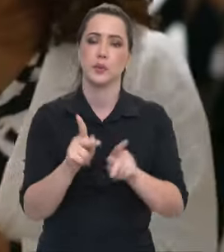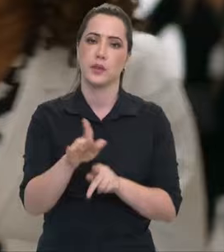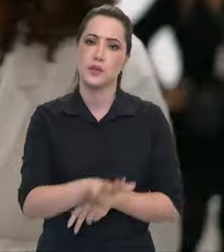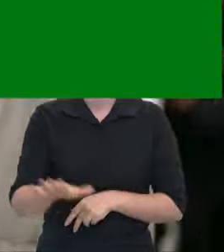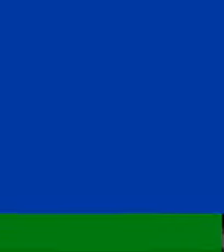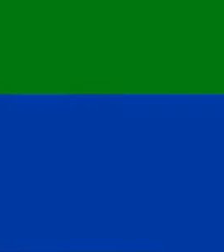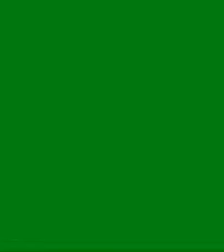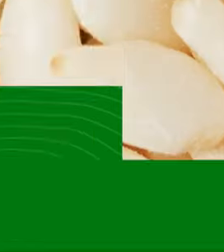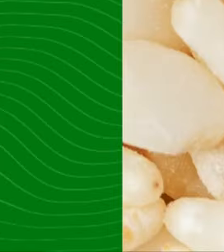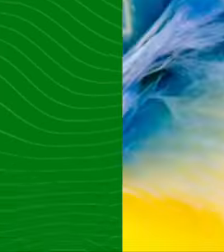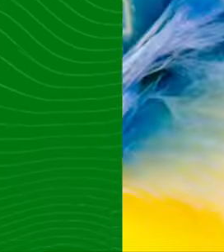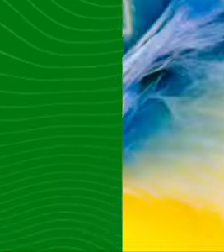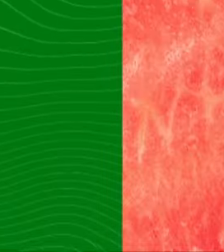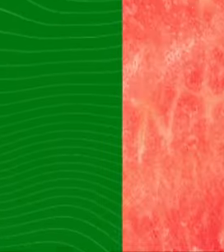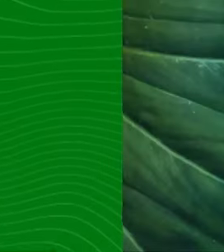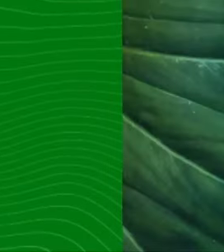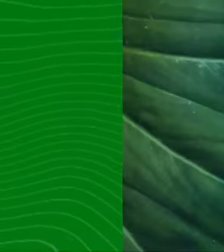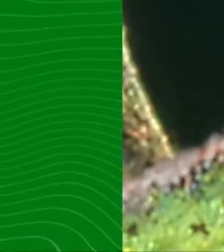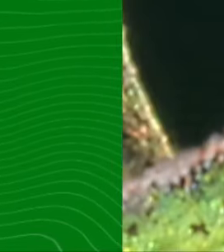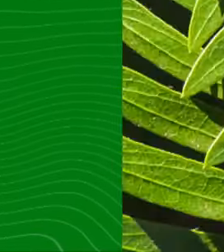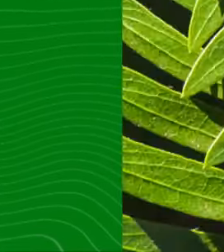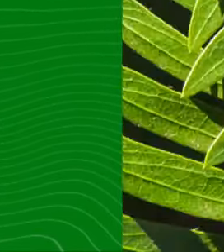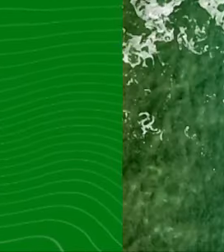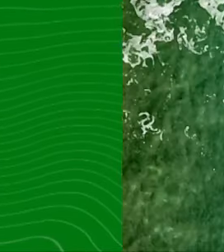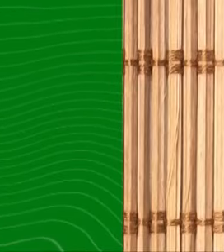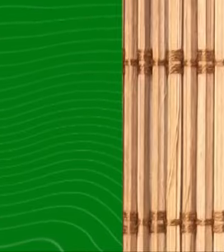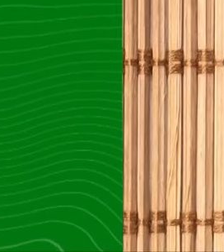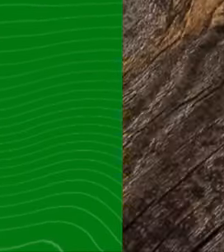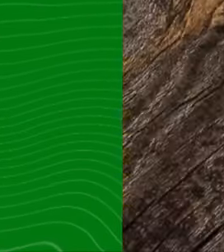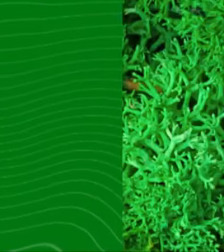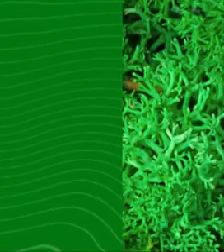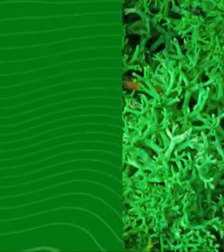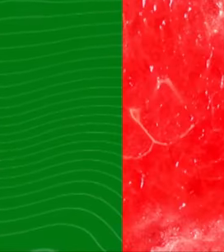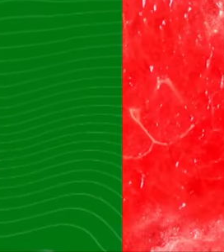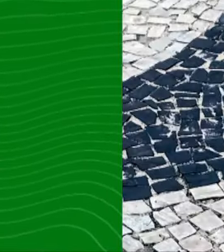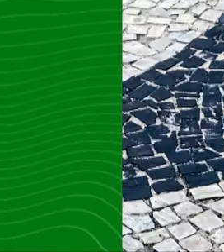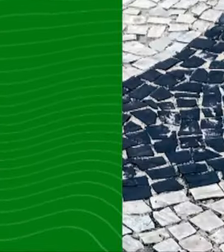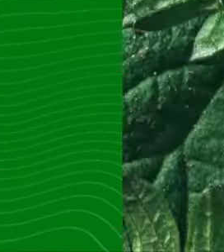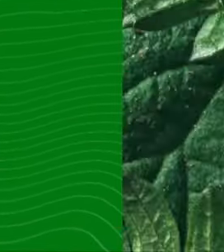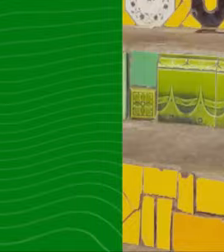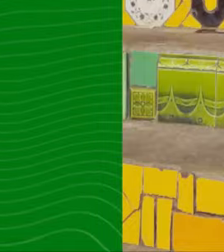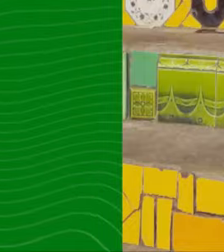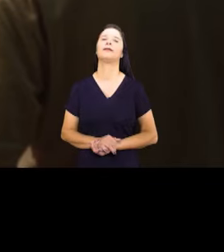como um todo, né? Brasil em pauta, domingo, oito e meia da noite.